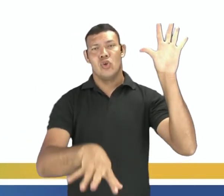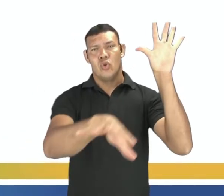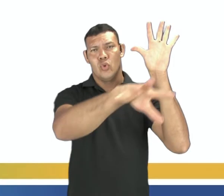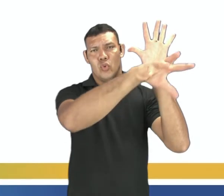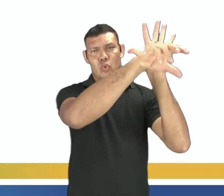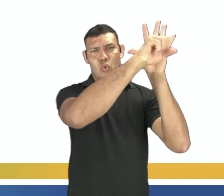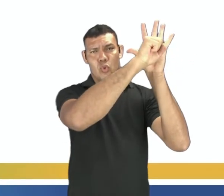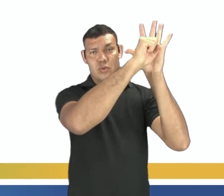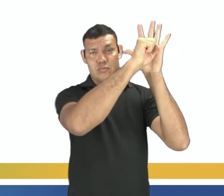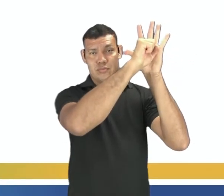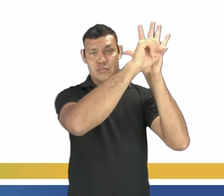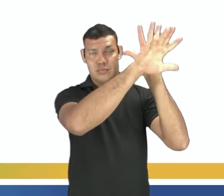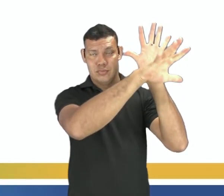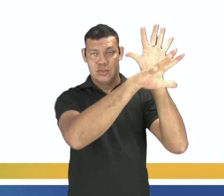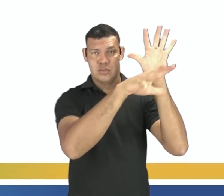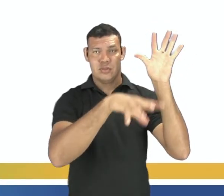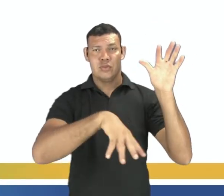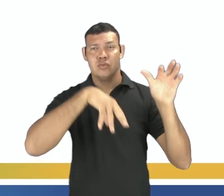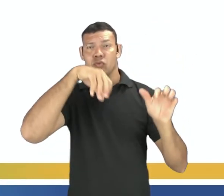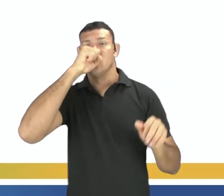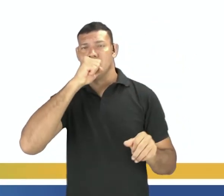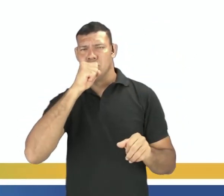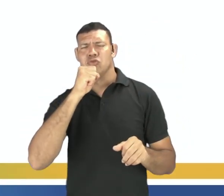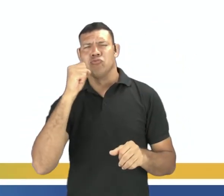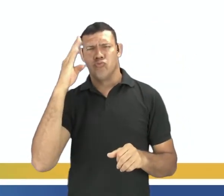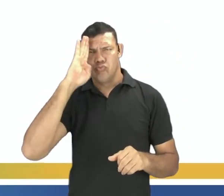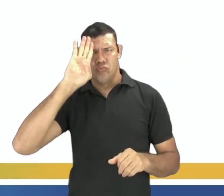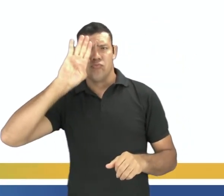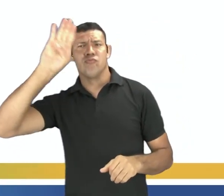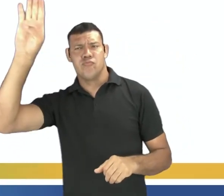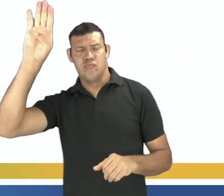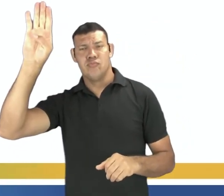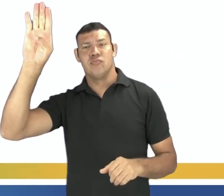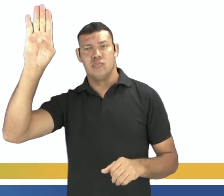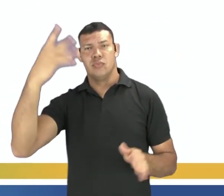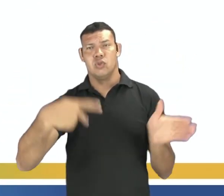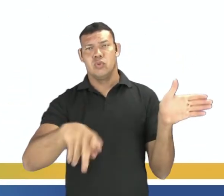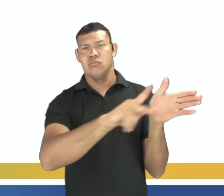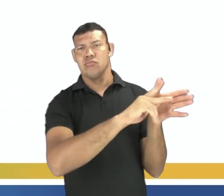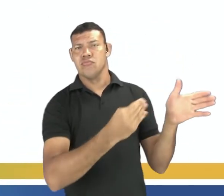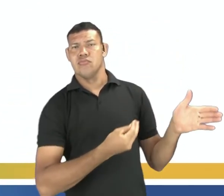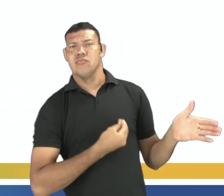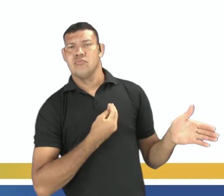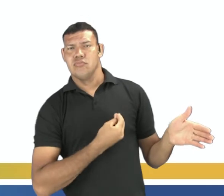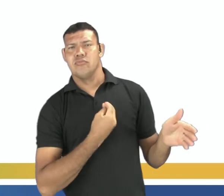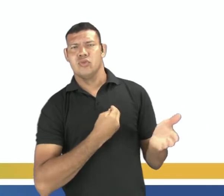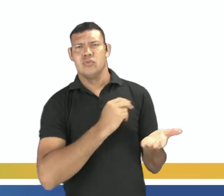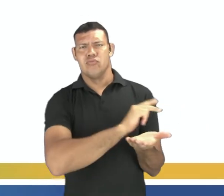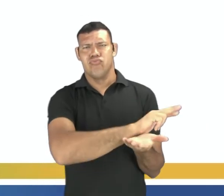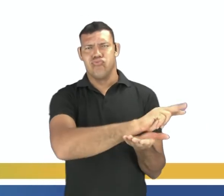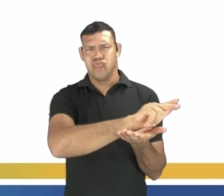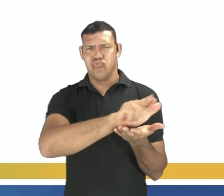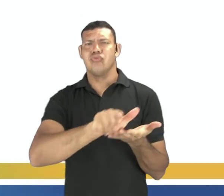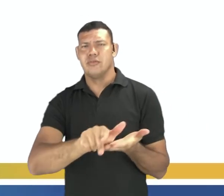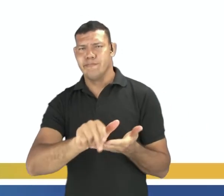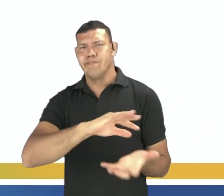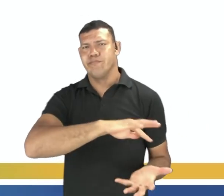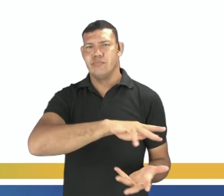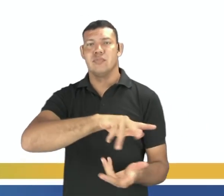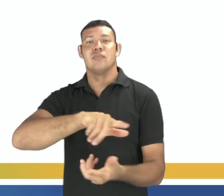e a respiração são processos fundamentais para a manutenção da biodiversidade na Terra,